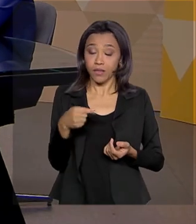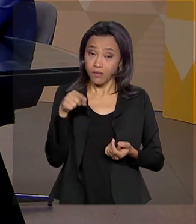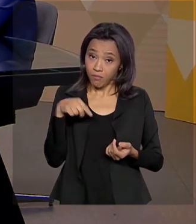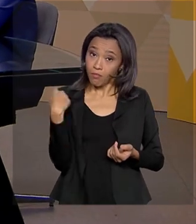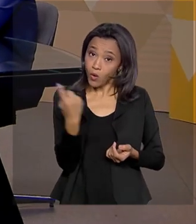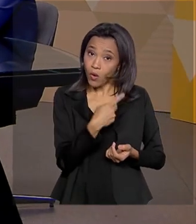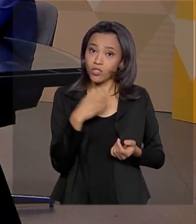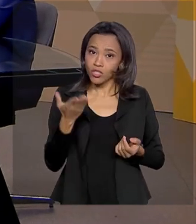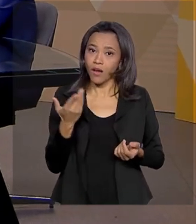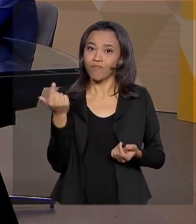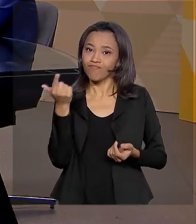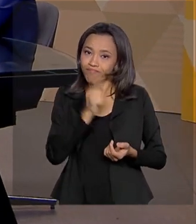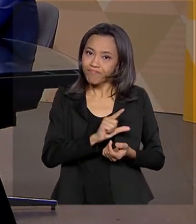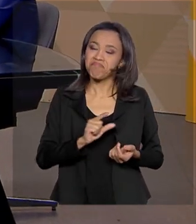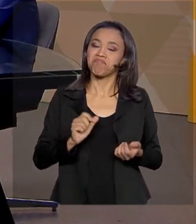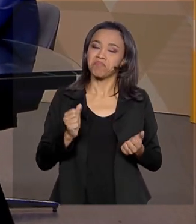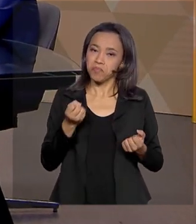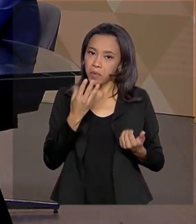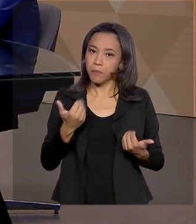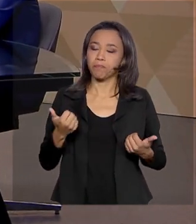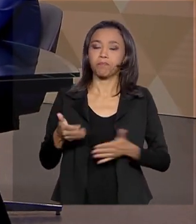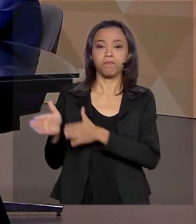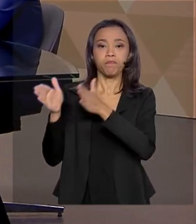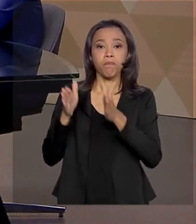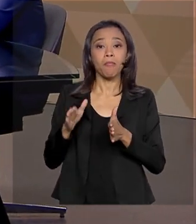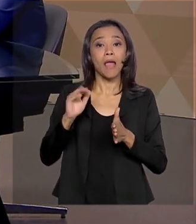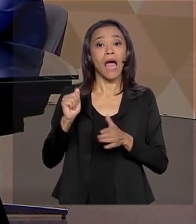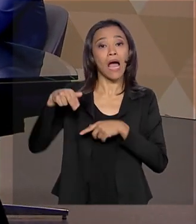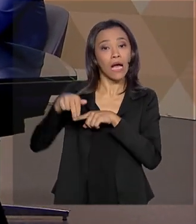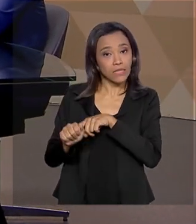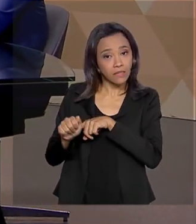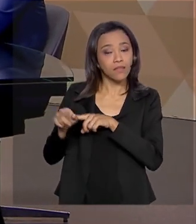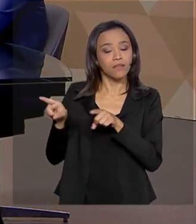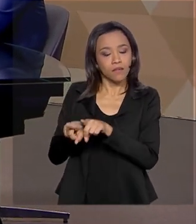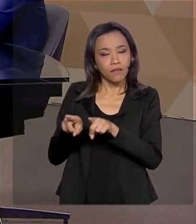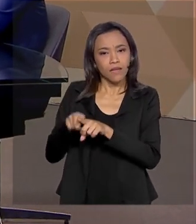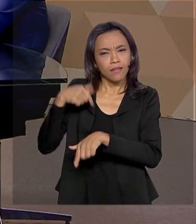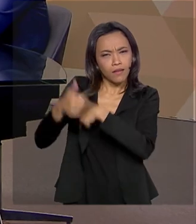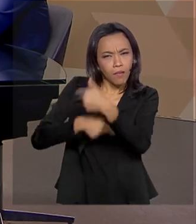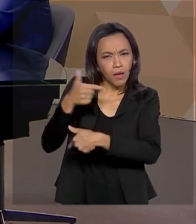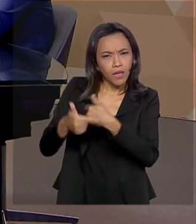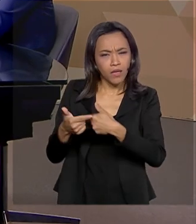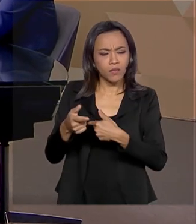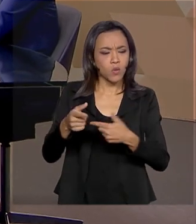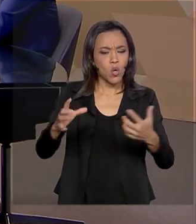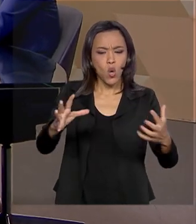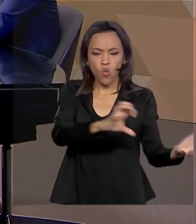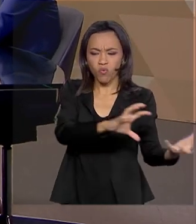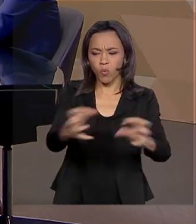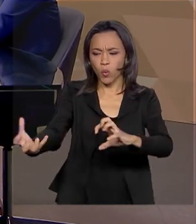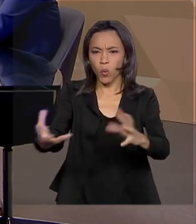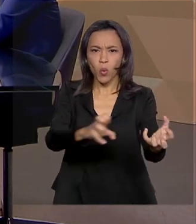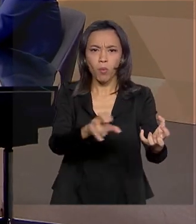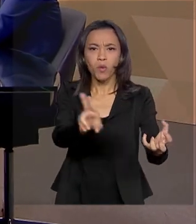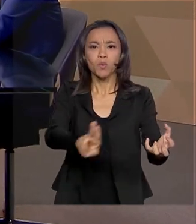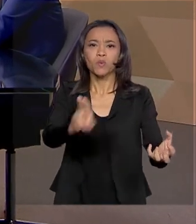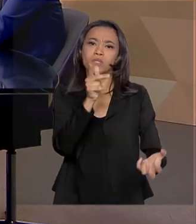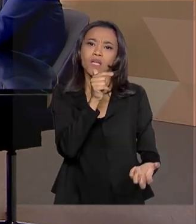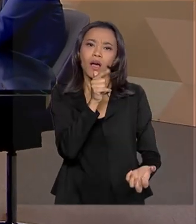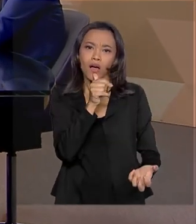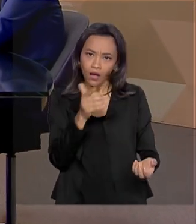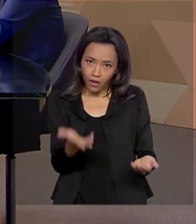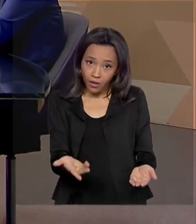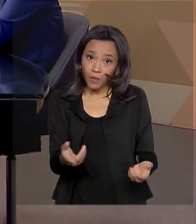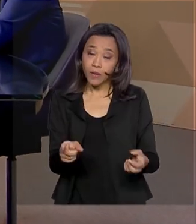justamente, a agência, ela vem trabalhando muito nessas situações de conflito pelo uso de recursos hídricos,